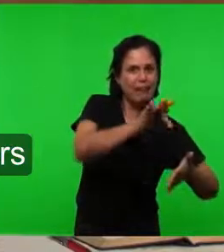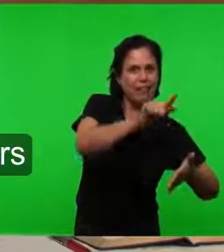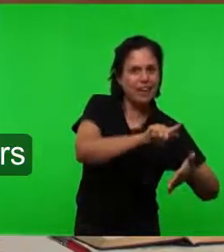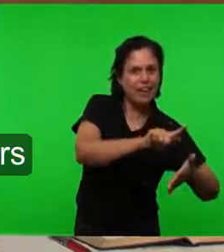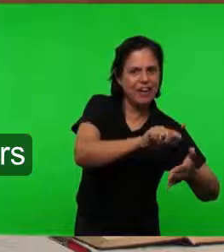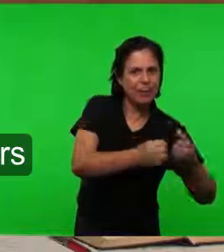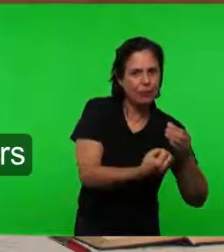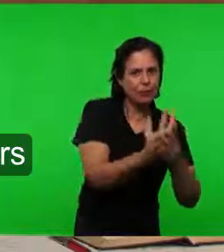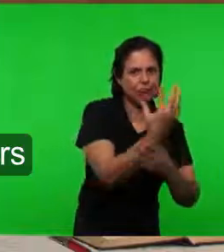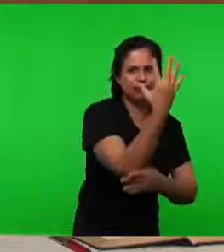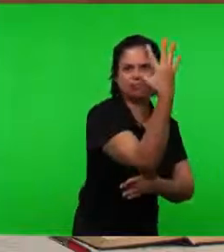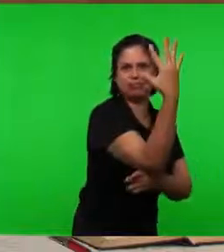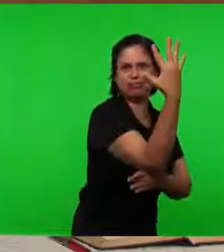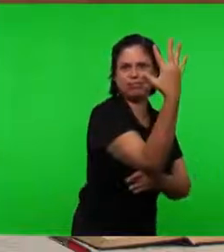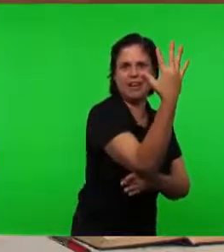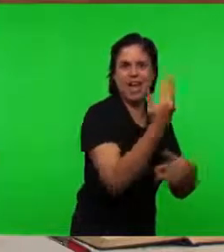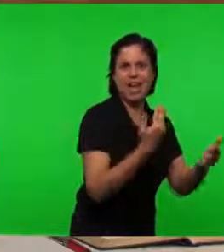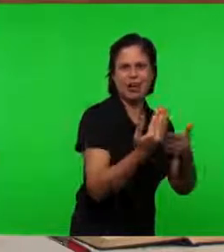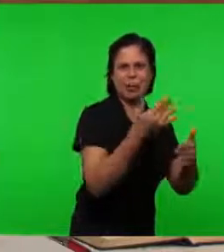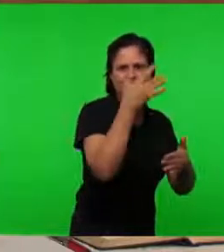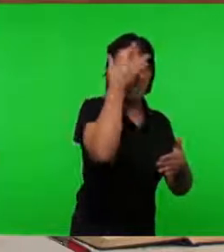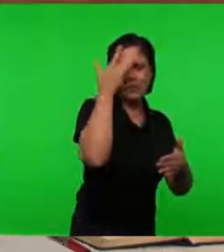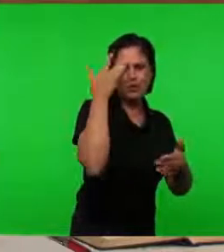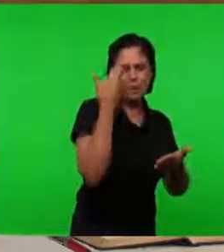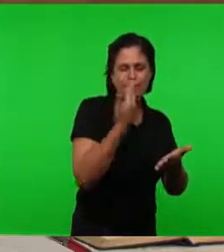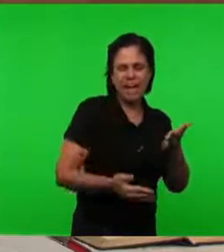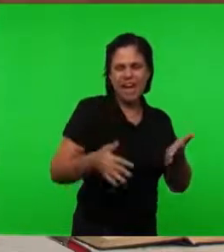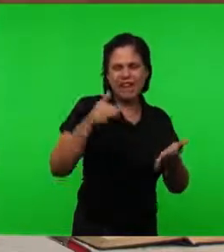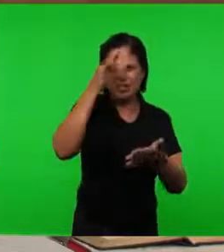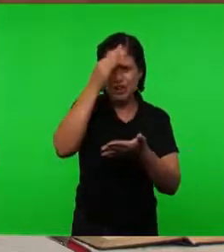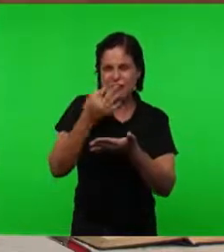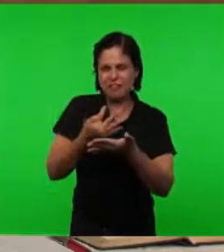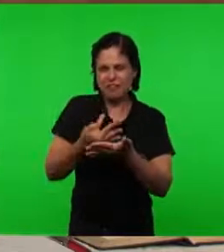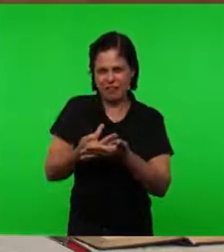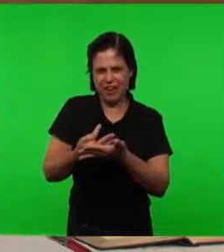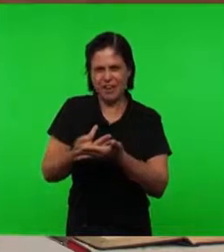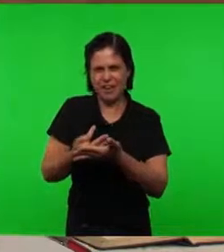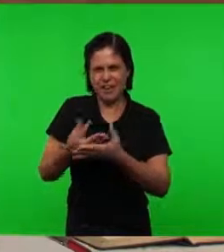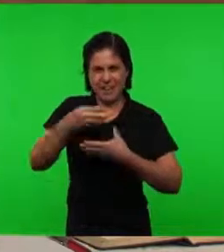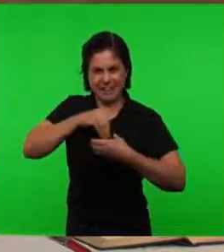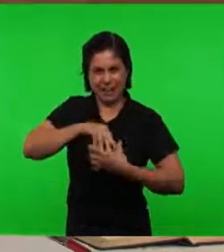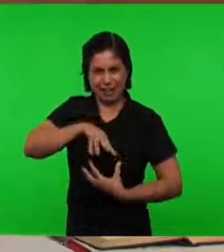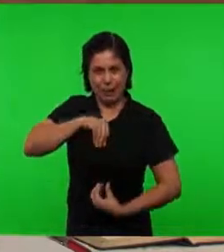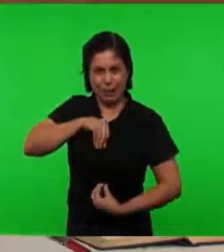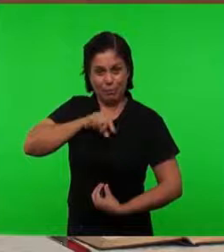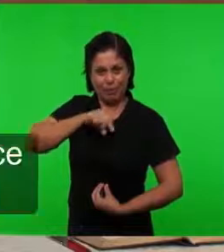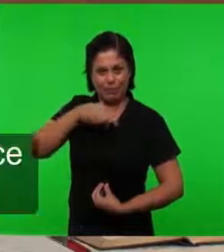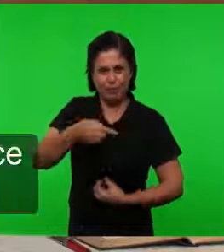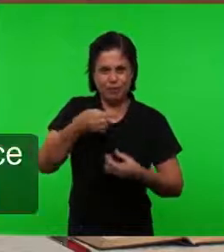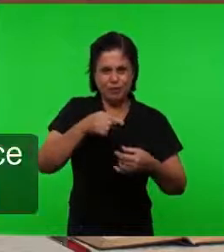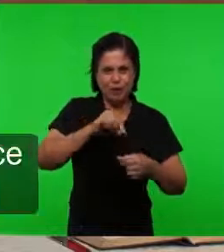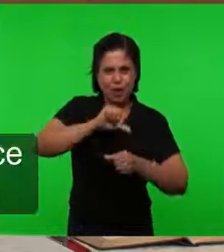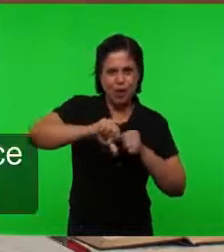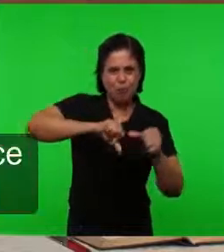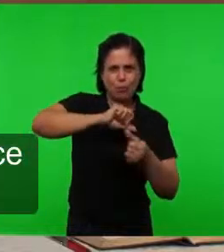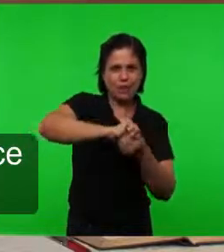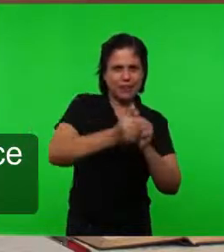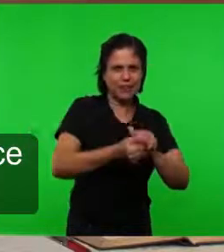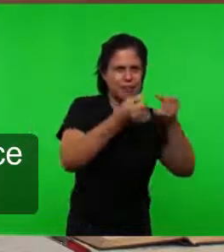paramentos Exteriores Uma fé portanto Que é uma estrutura Meramente Religiosa